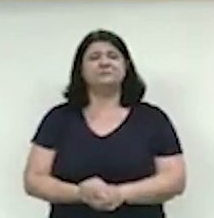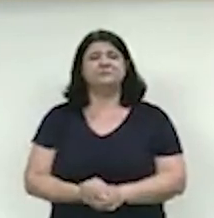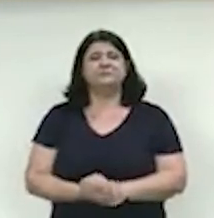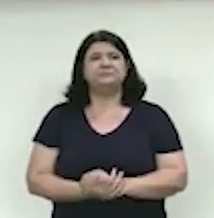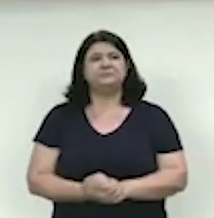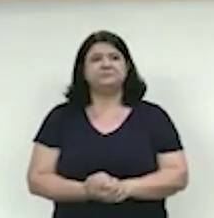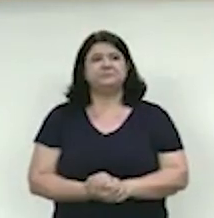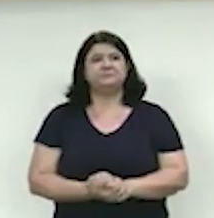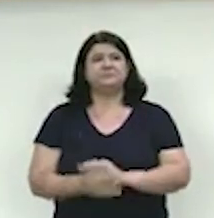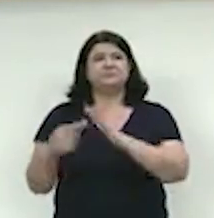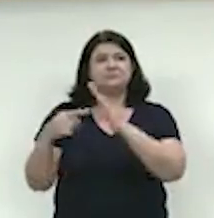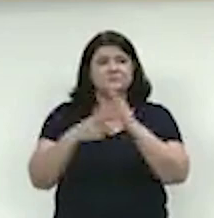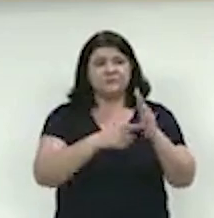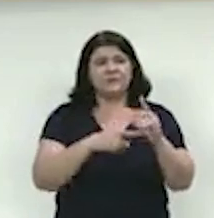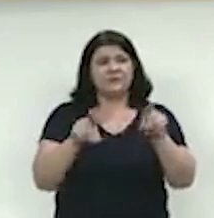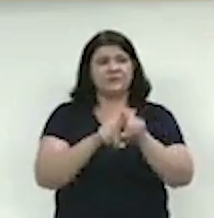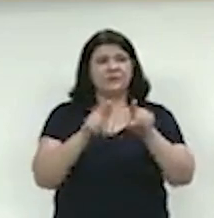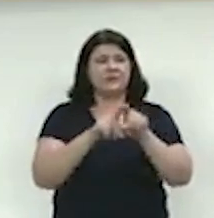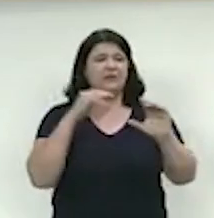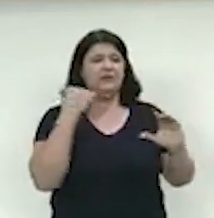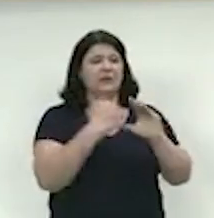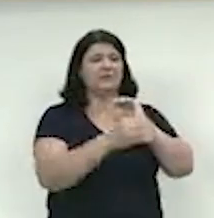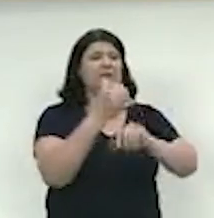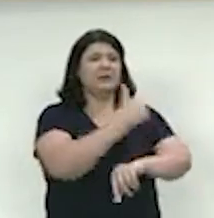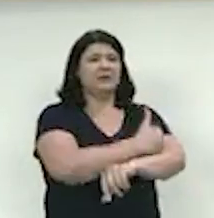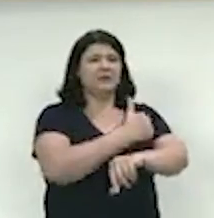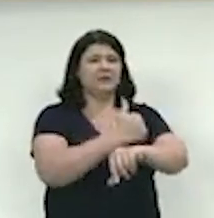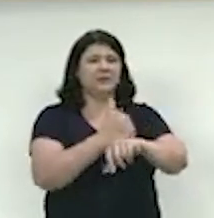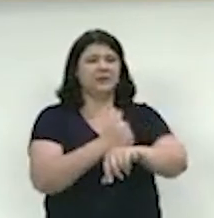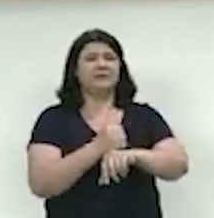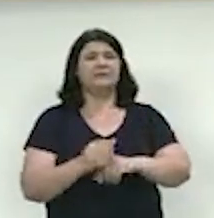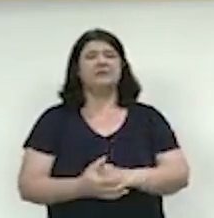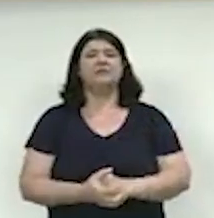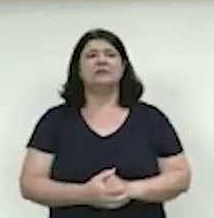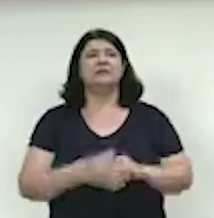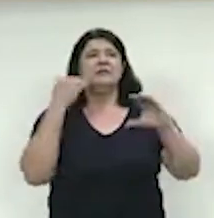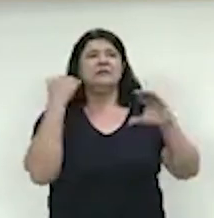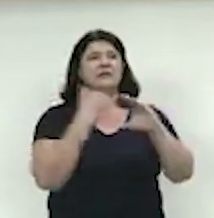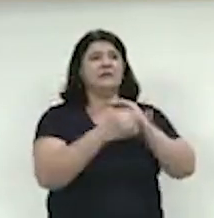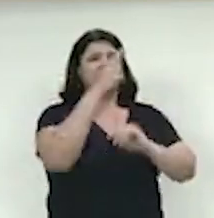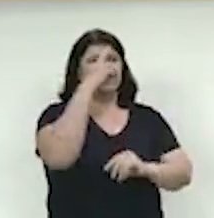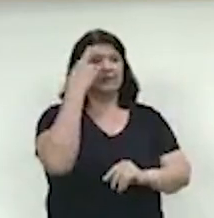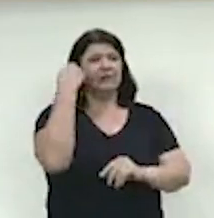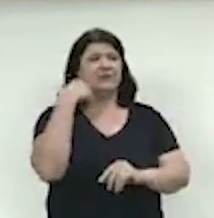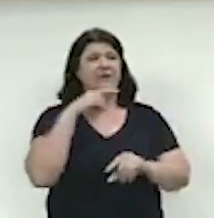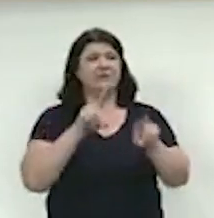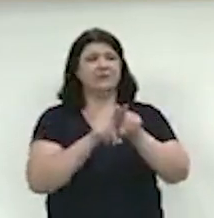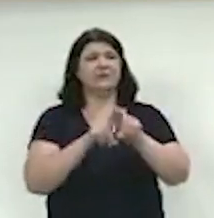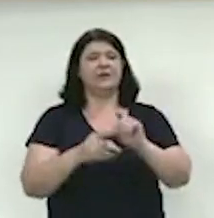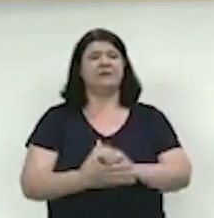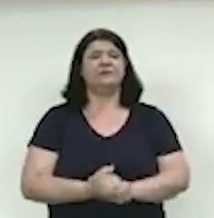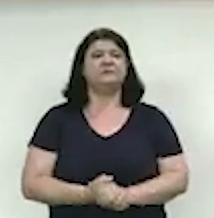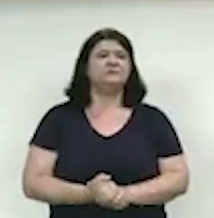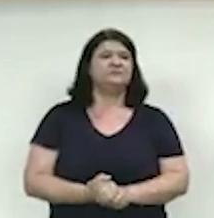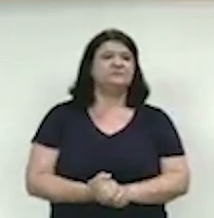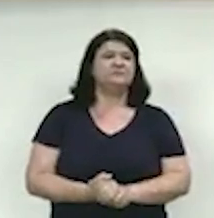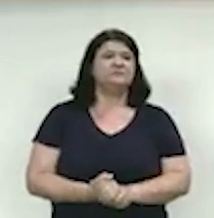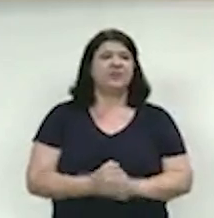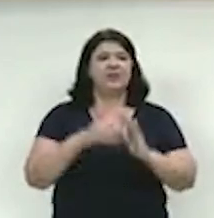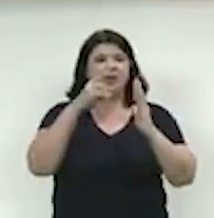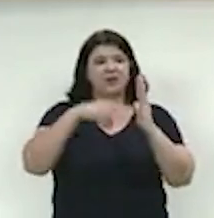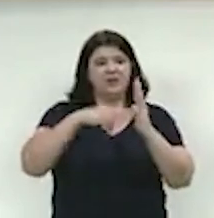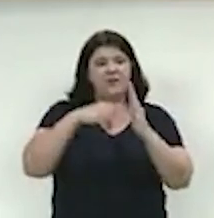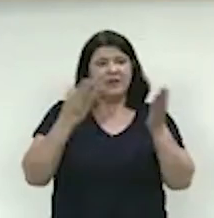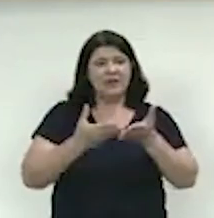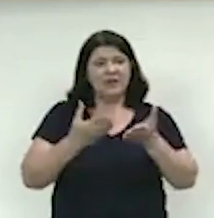Tem uma indicação que eu encaminho direto à mesa. Será encaminhada à prefeita municipal. E faço agora a leitura, senhor presidente, de um